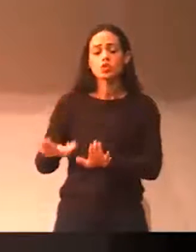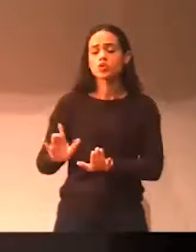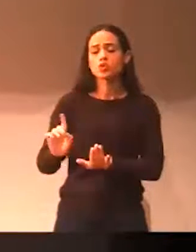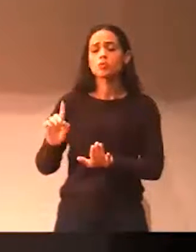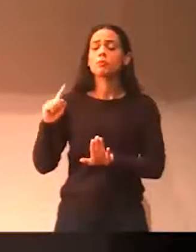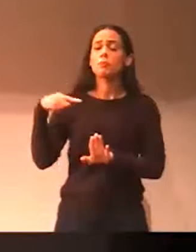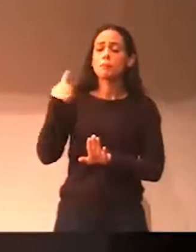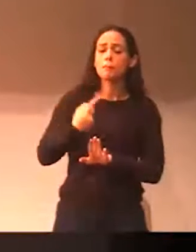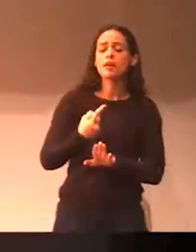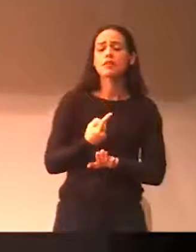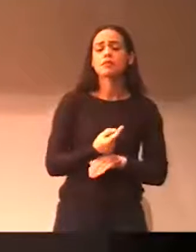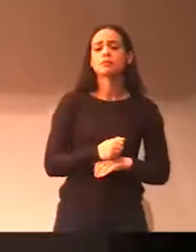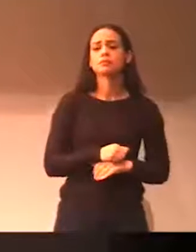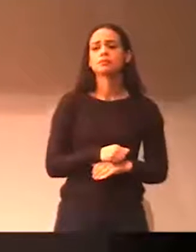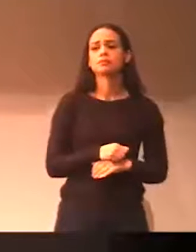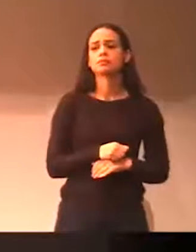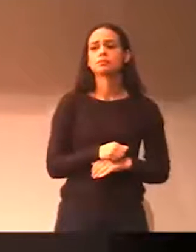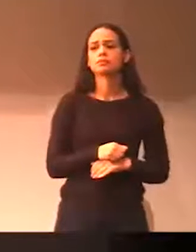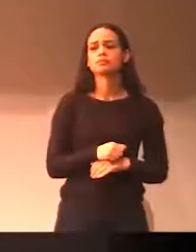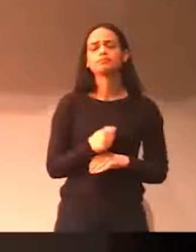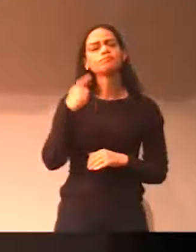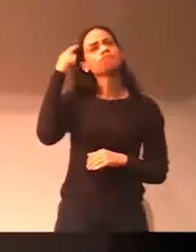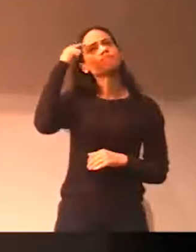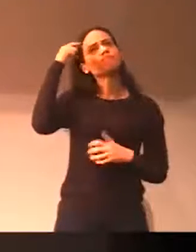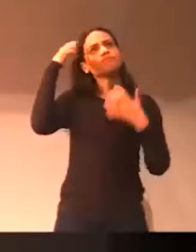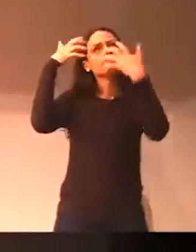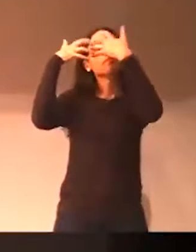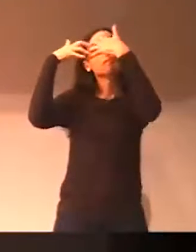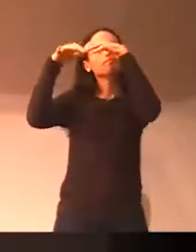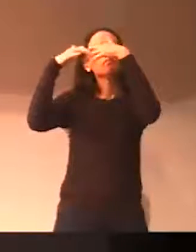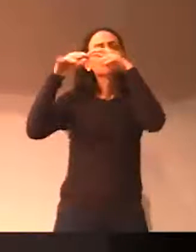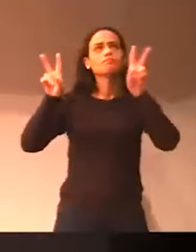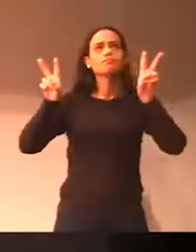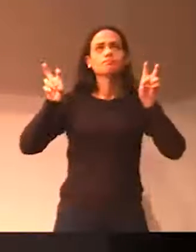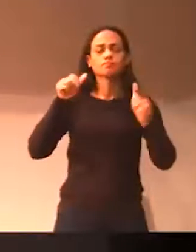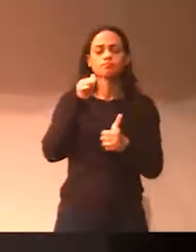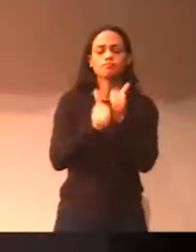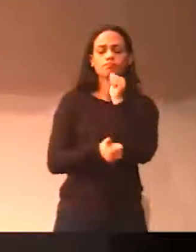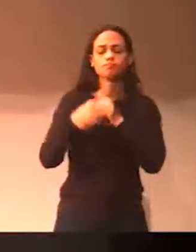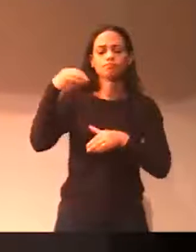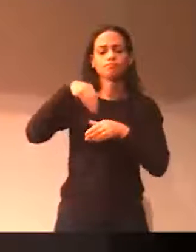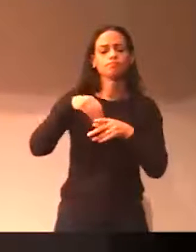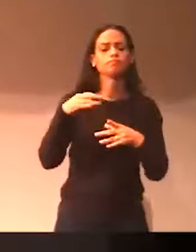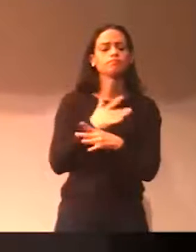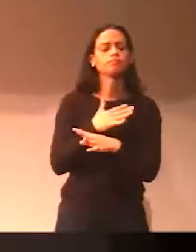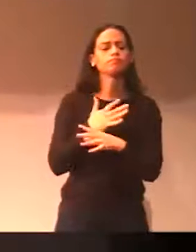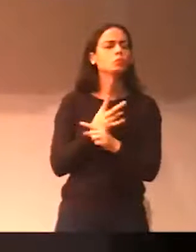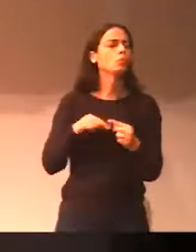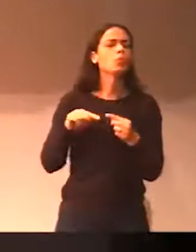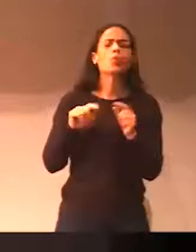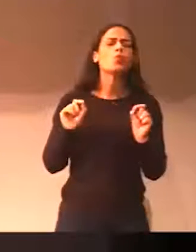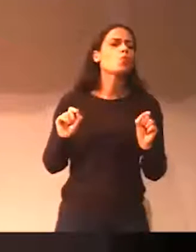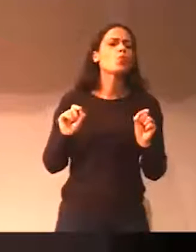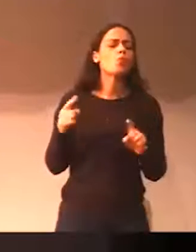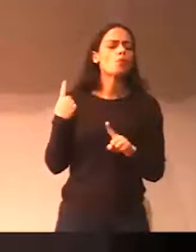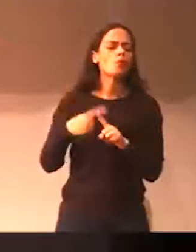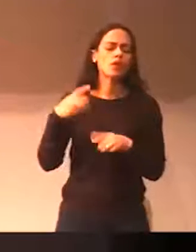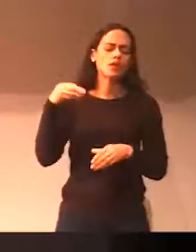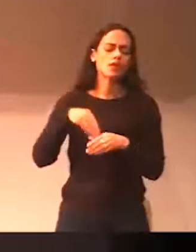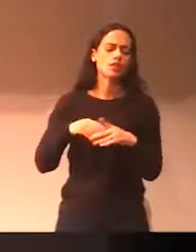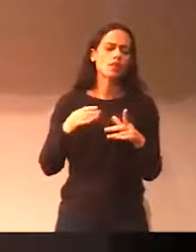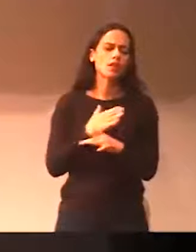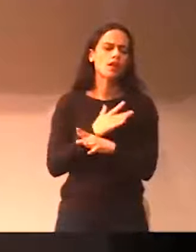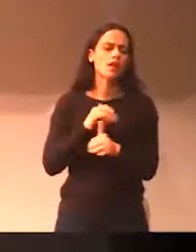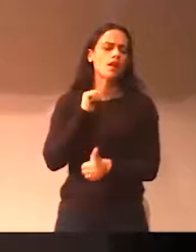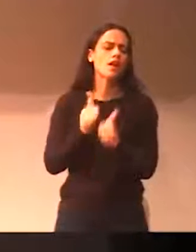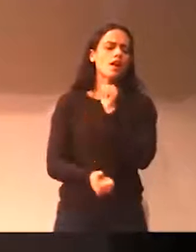perguntar qual é o objetivo do esporte aqui na cidade. Por que a gente faz esporte na cidade de Vinhedo? A